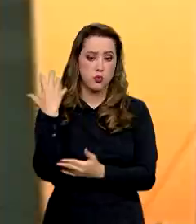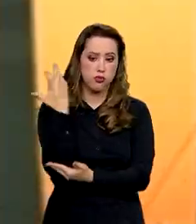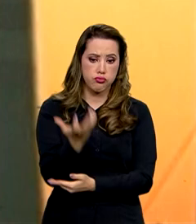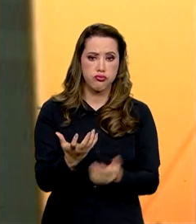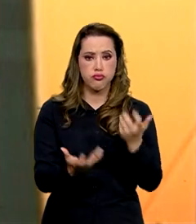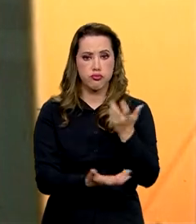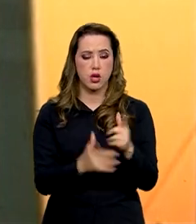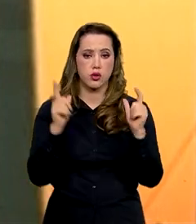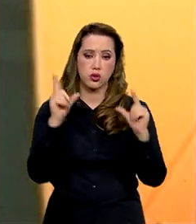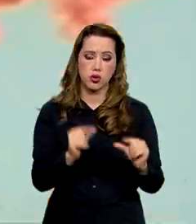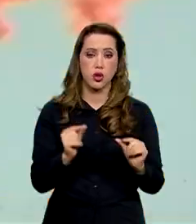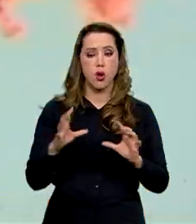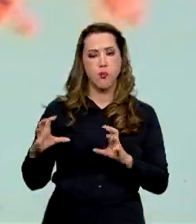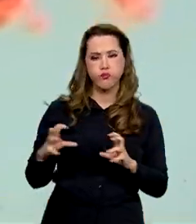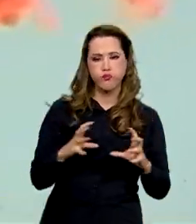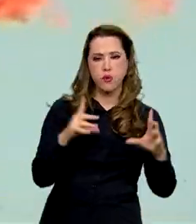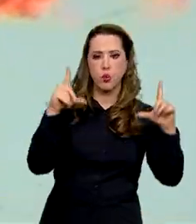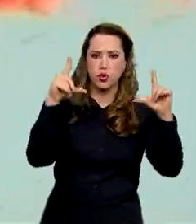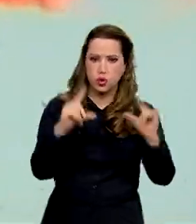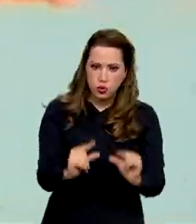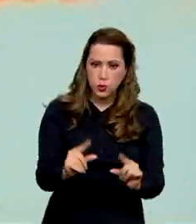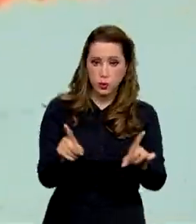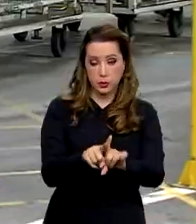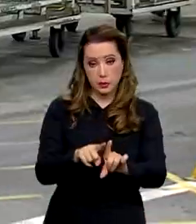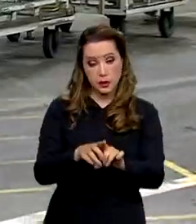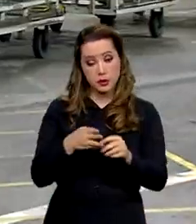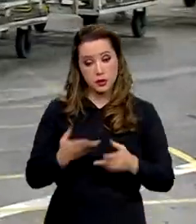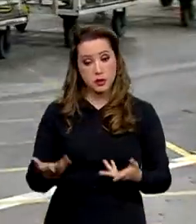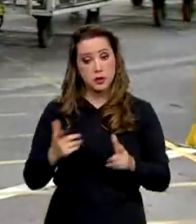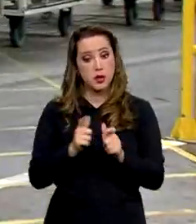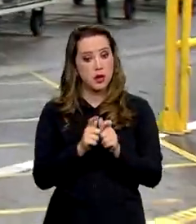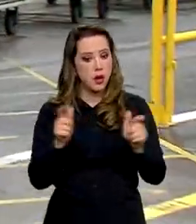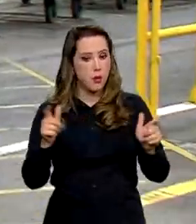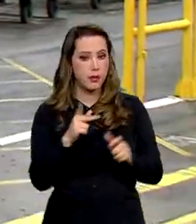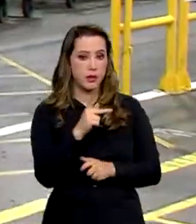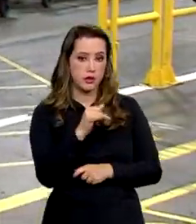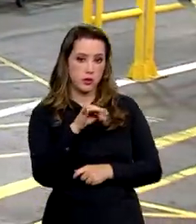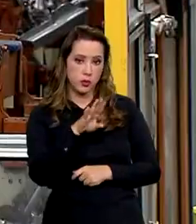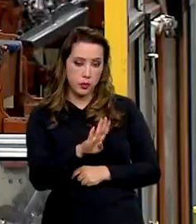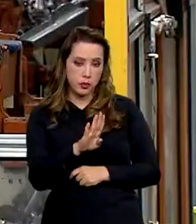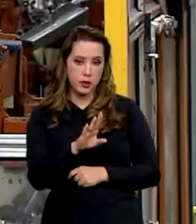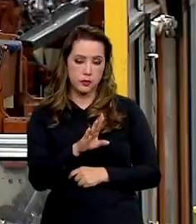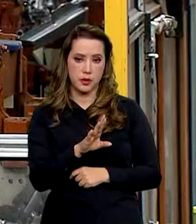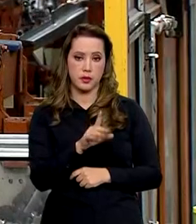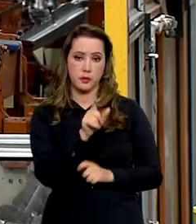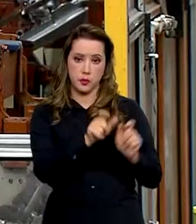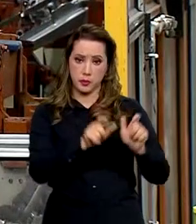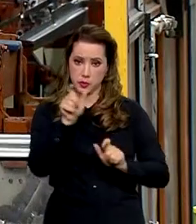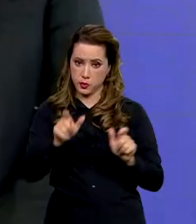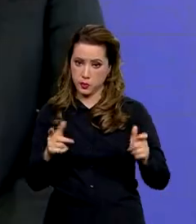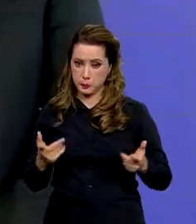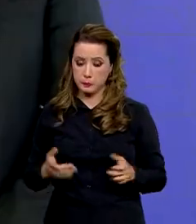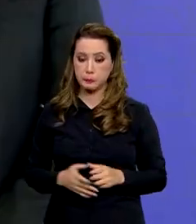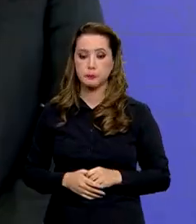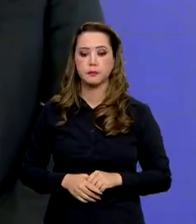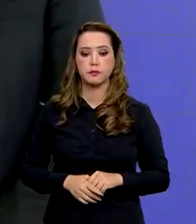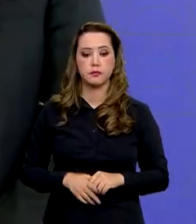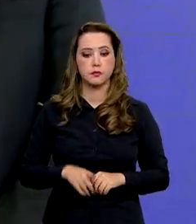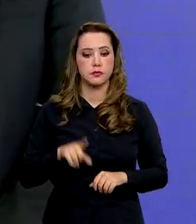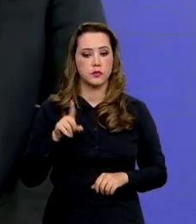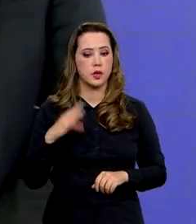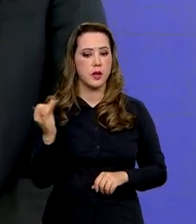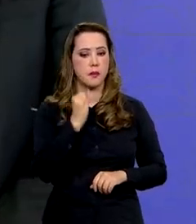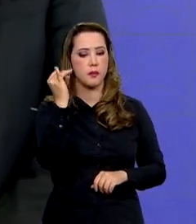anual, redução da emissão de gases de efeito estufa e aumento do PIB per capita, entre outros. É importante dizer,